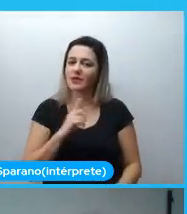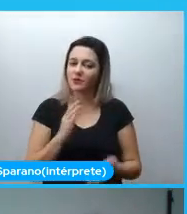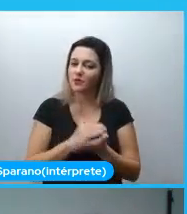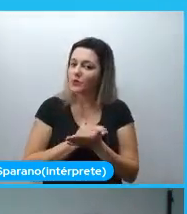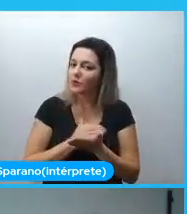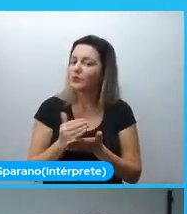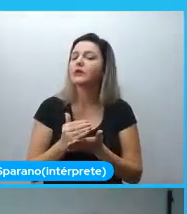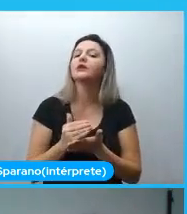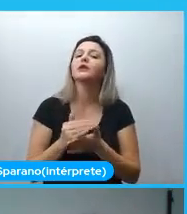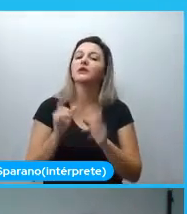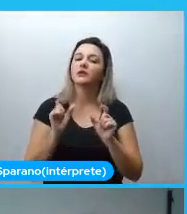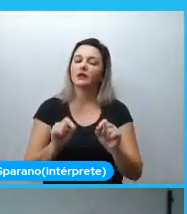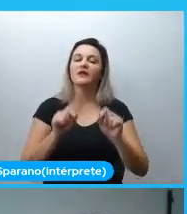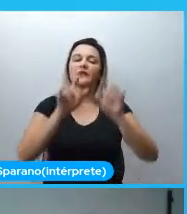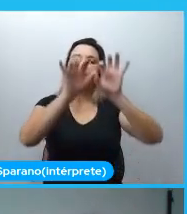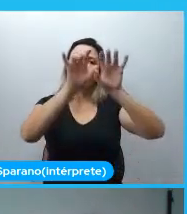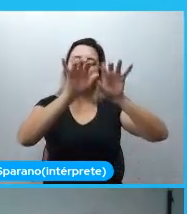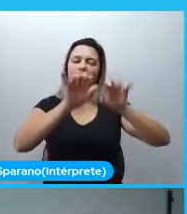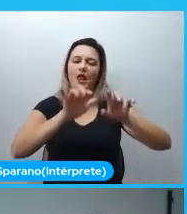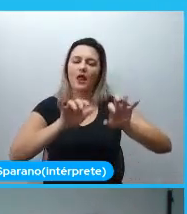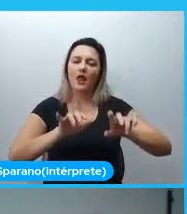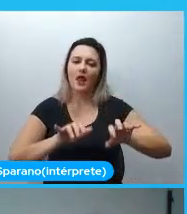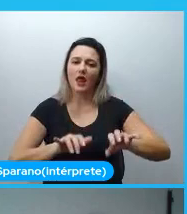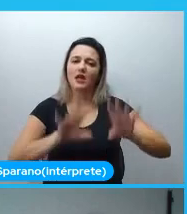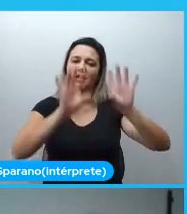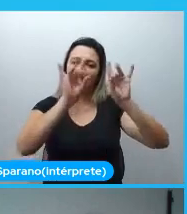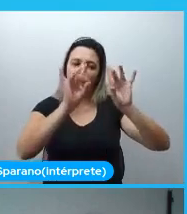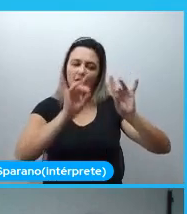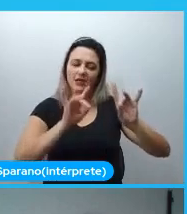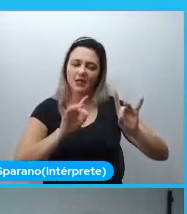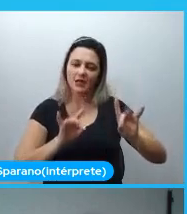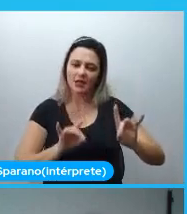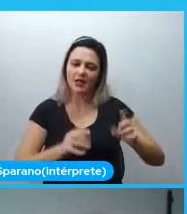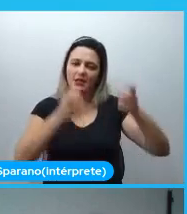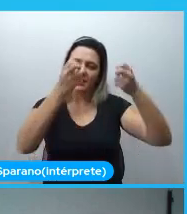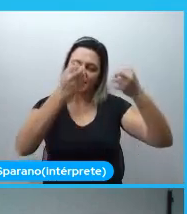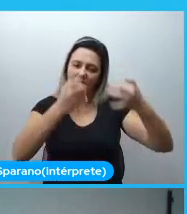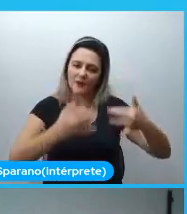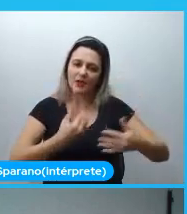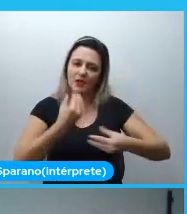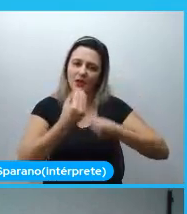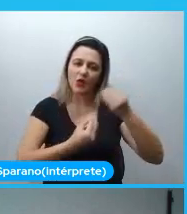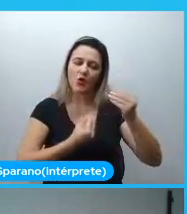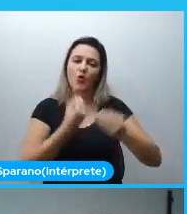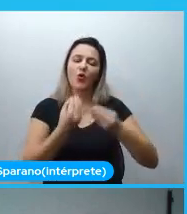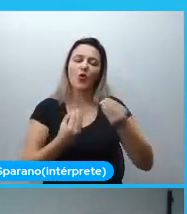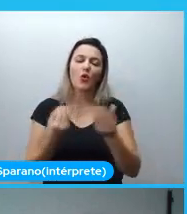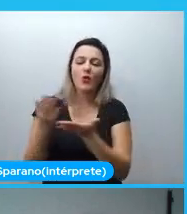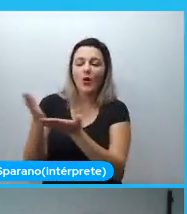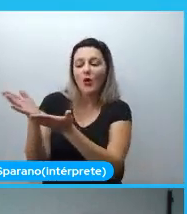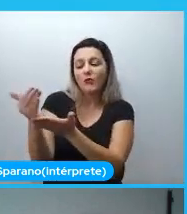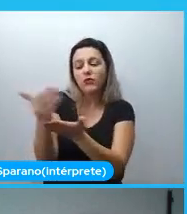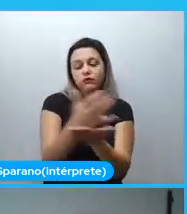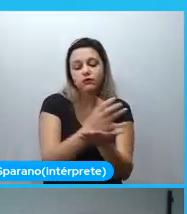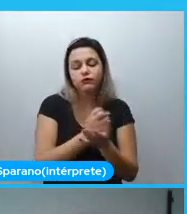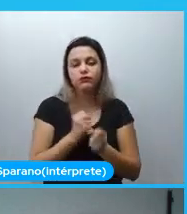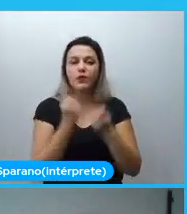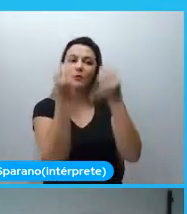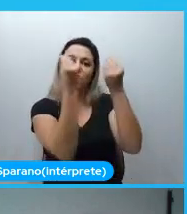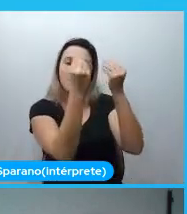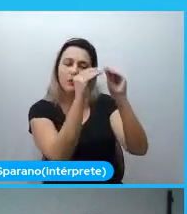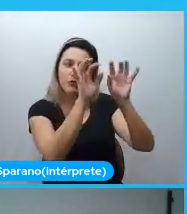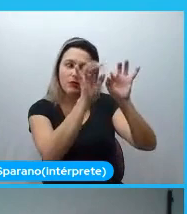parte, né? A gente vai descrever os dados, descrever os nossos resultados, com algumas métricas que a gente encontra em estatística.